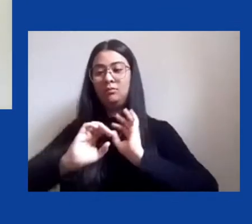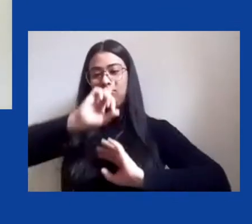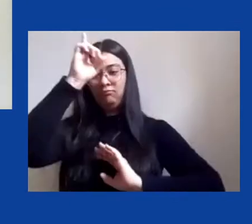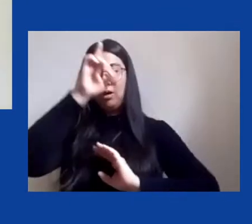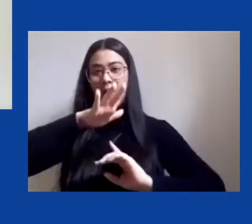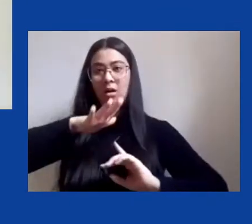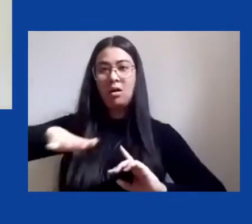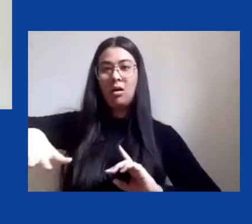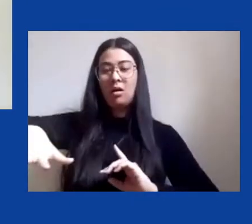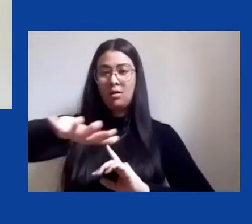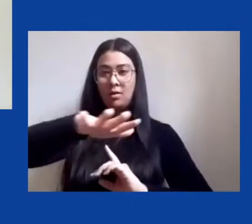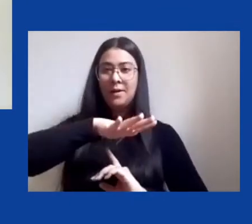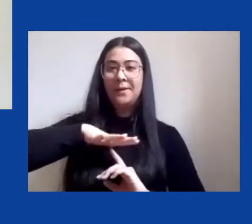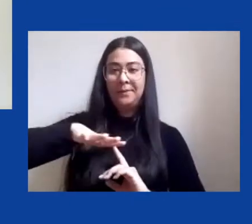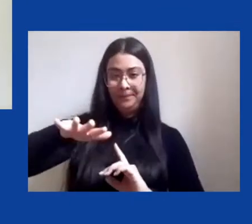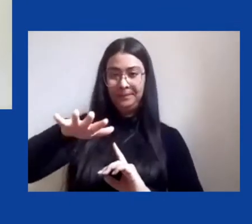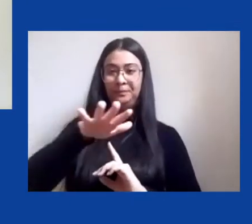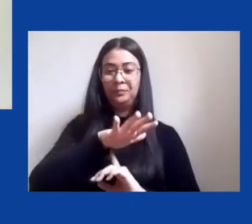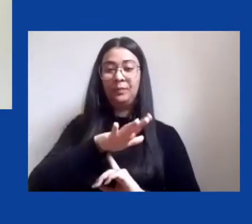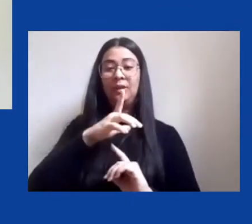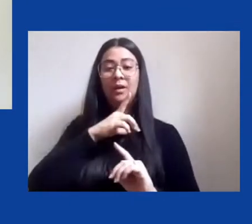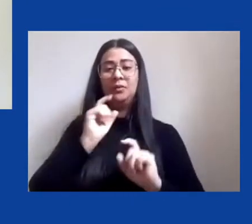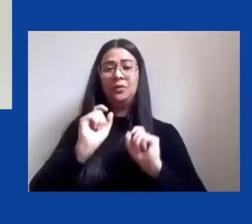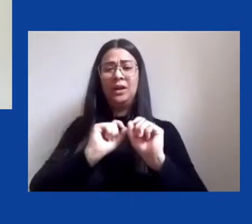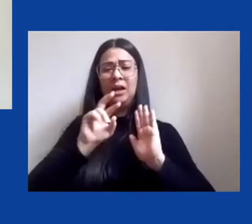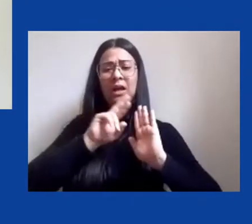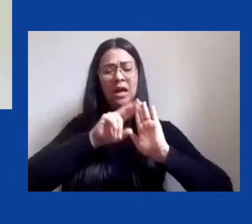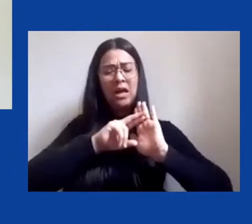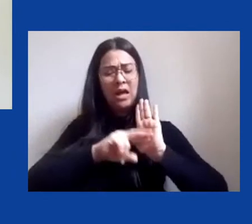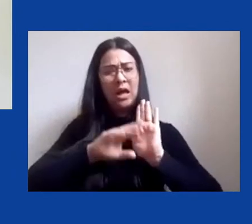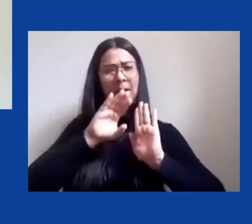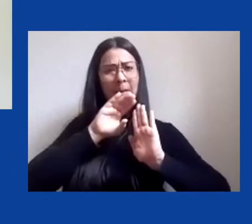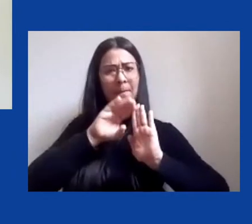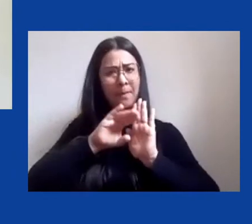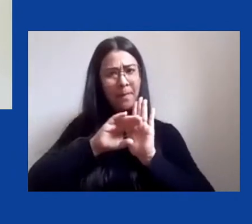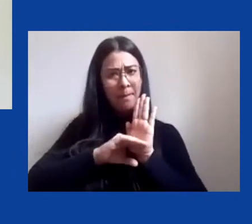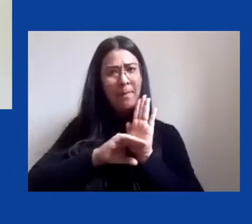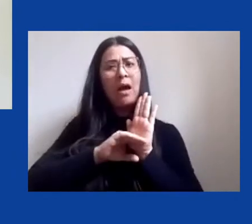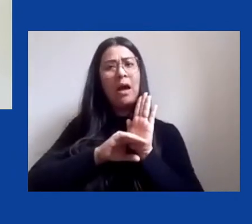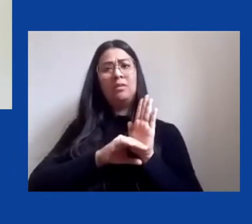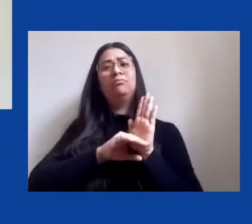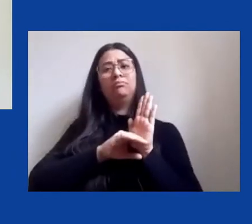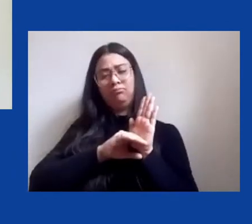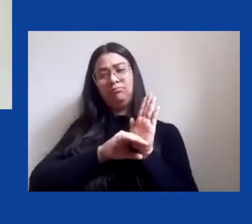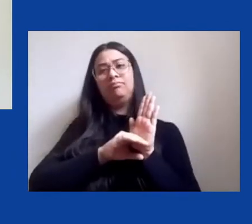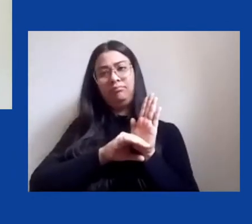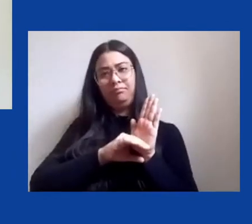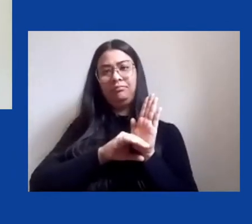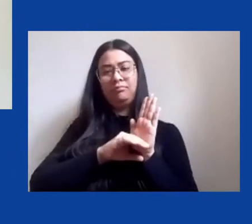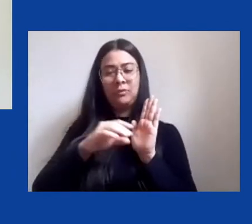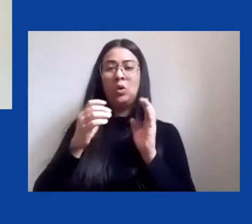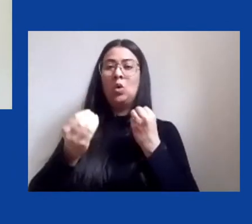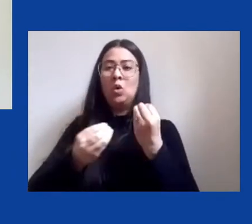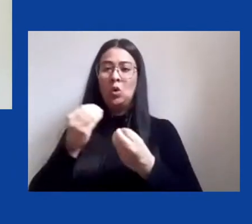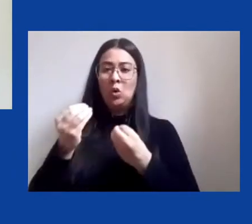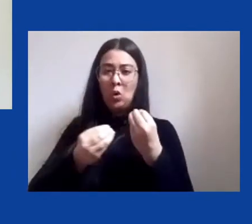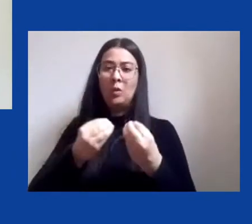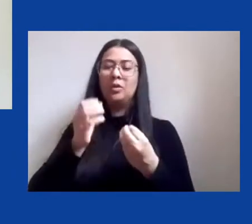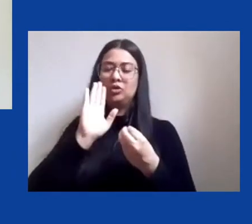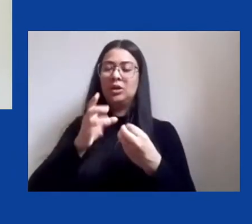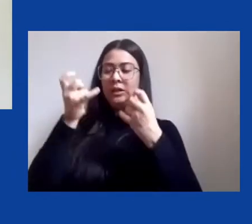com normas e instituições, algumas das quais eu me referi ao início da apresentação,